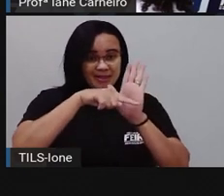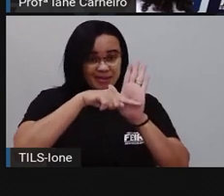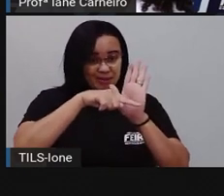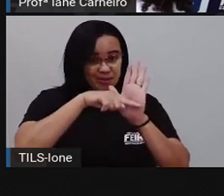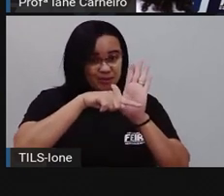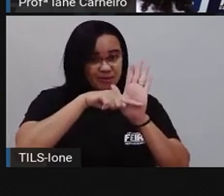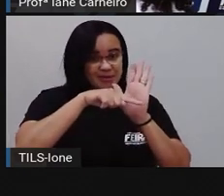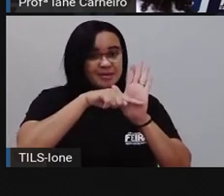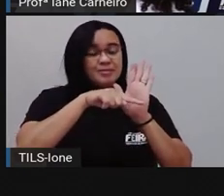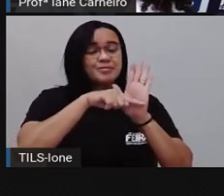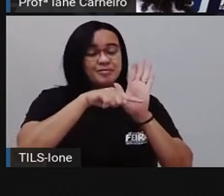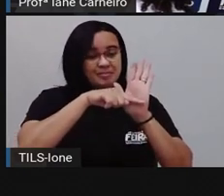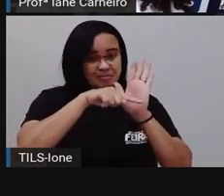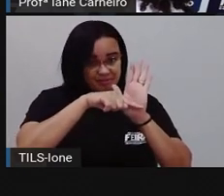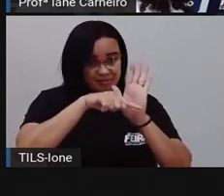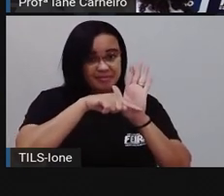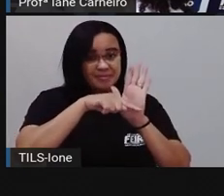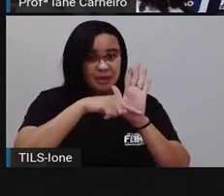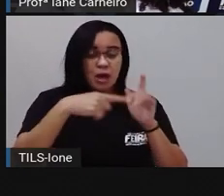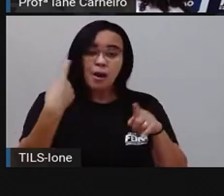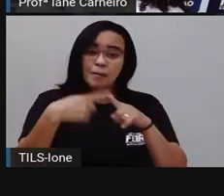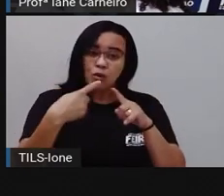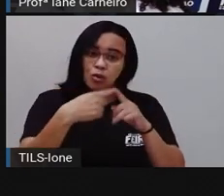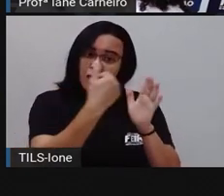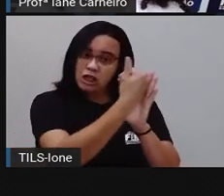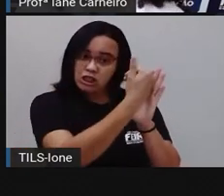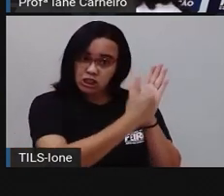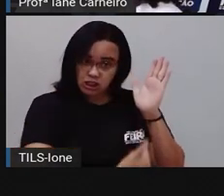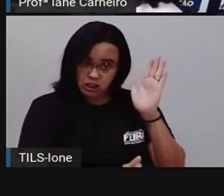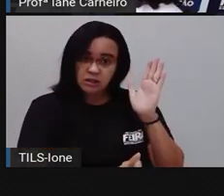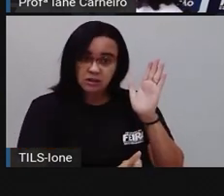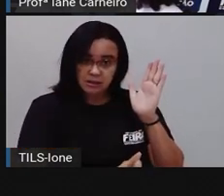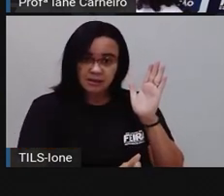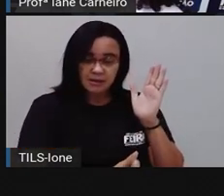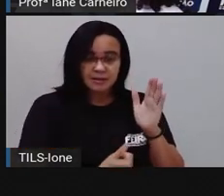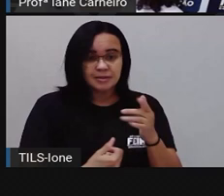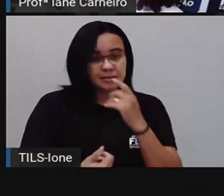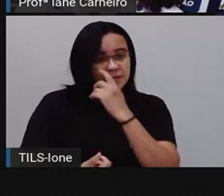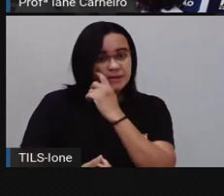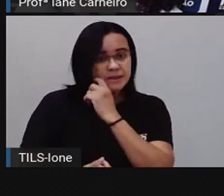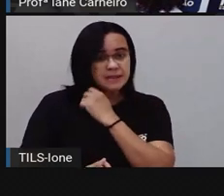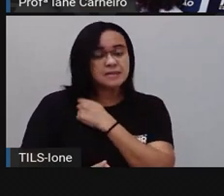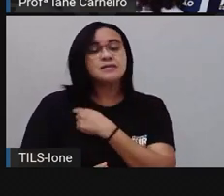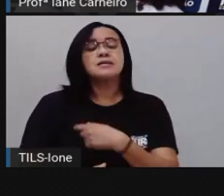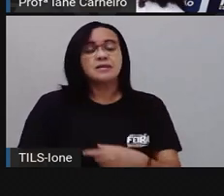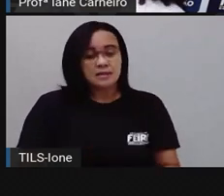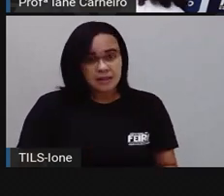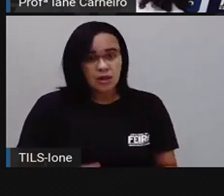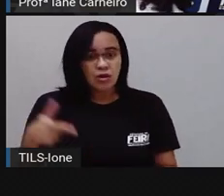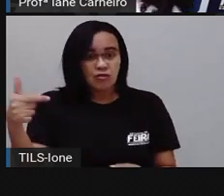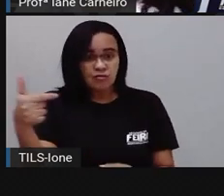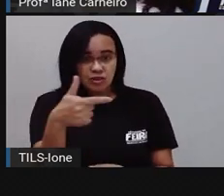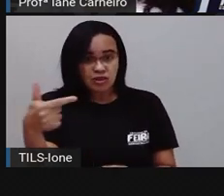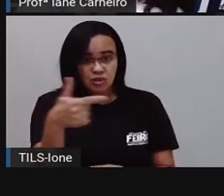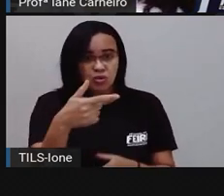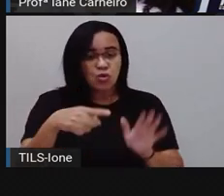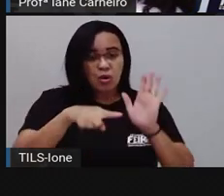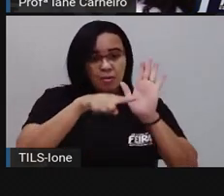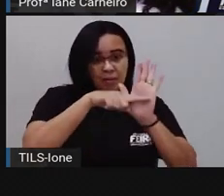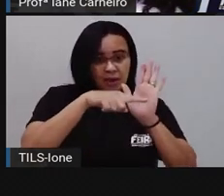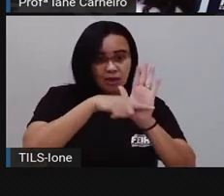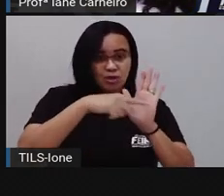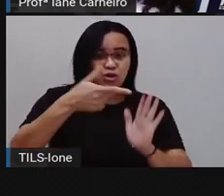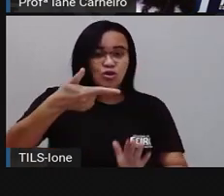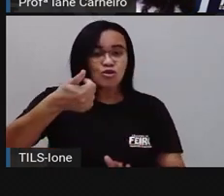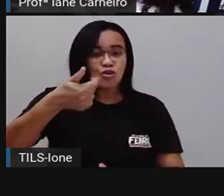fazer, ó. A vai fazer 22 menos 12. Quer dizer que nós vamos tirar 12 do 22. Como é que a gente